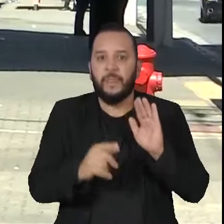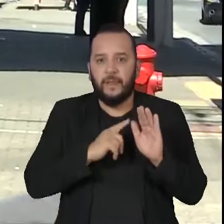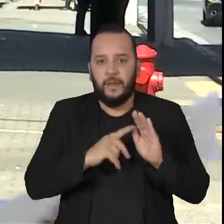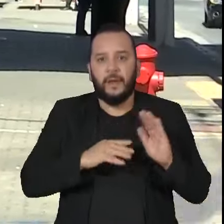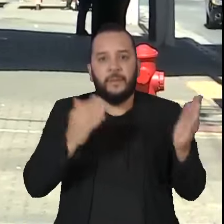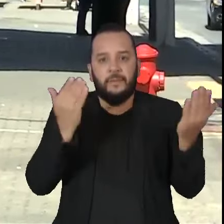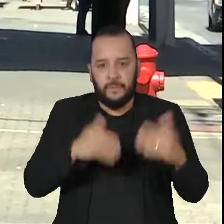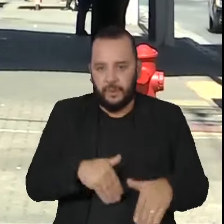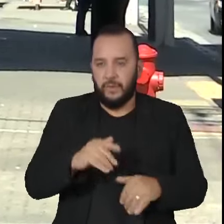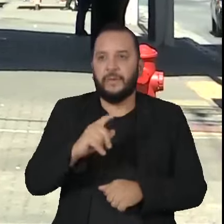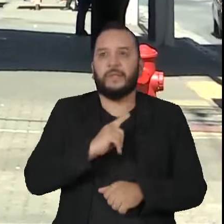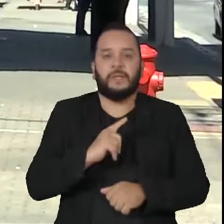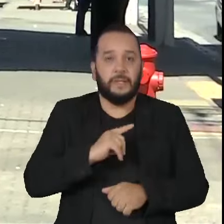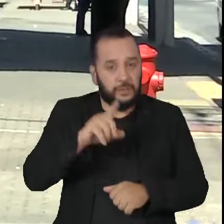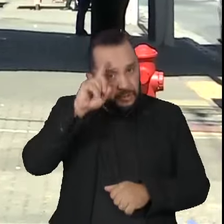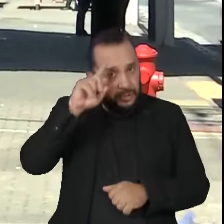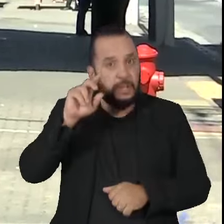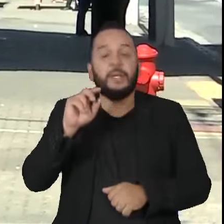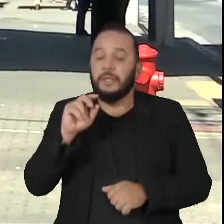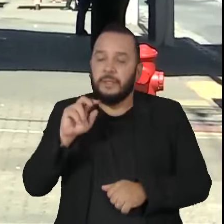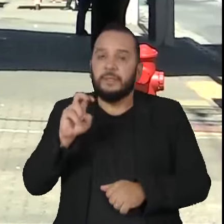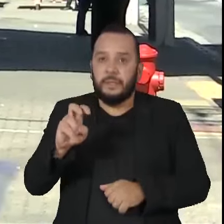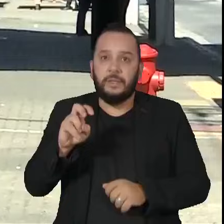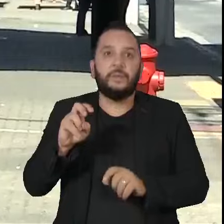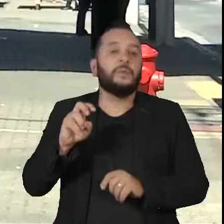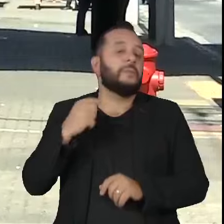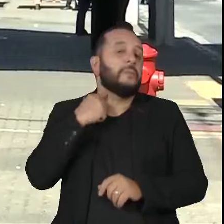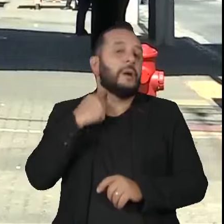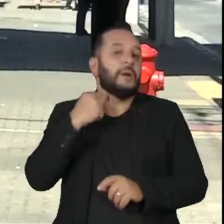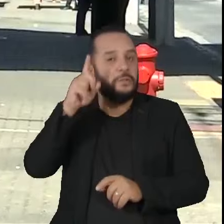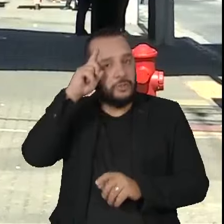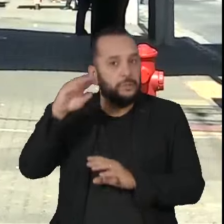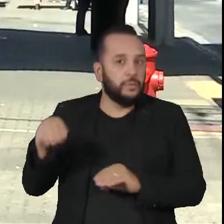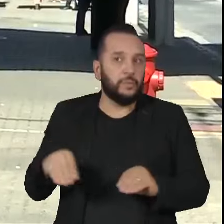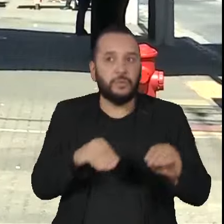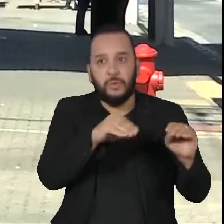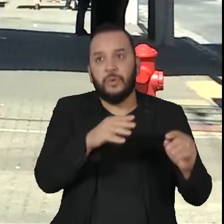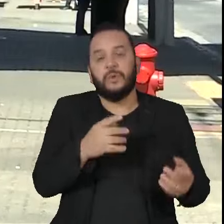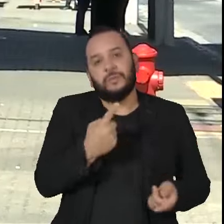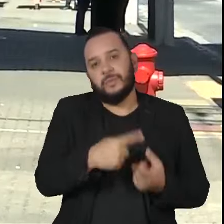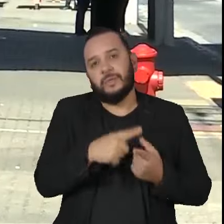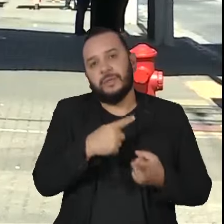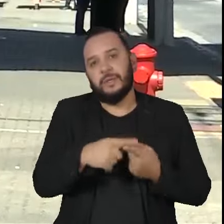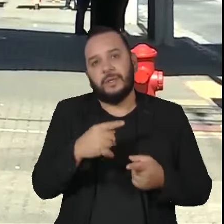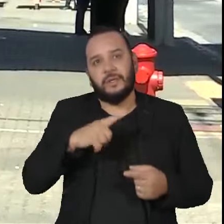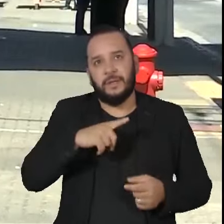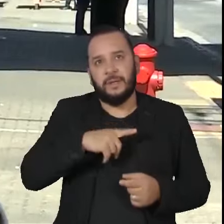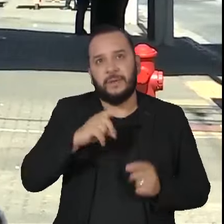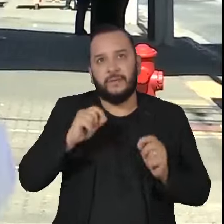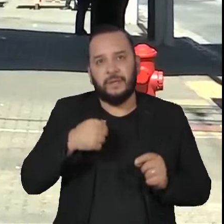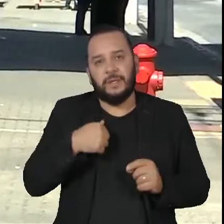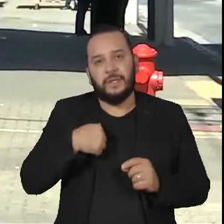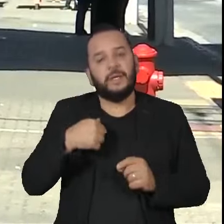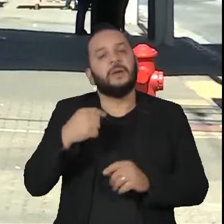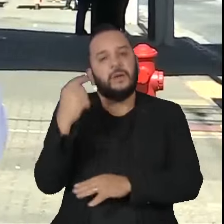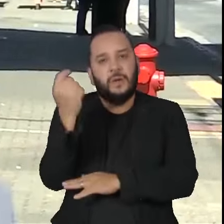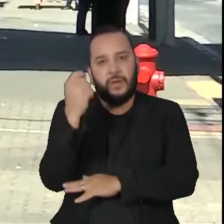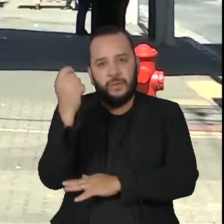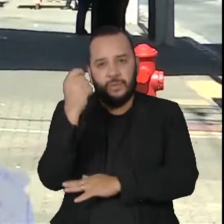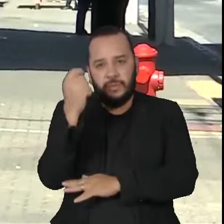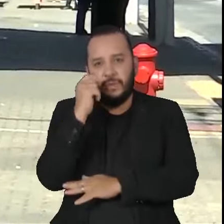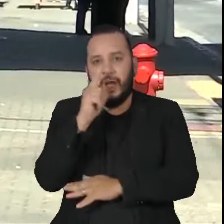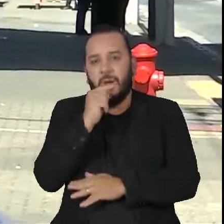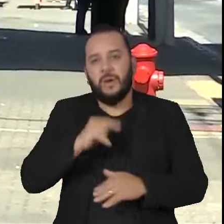acontecer no dia 5 de maio, mas precisou ser adiada por causa da tragédia no Rio Grande do Sul. Desde então,